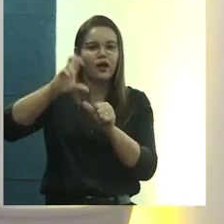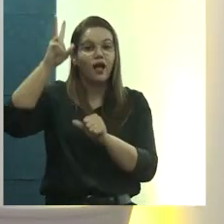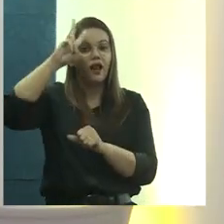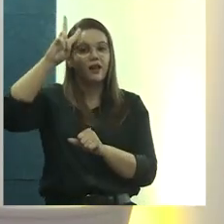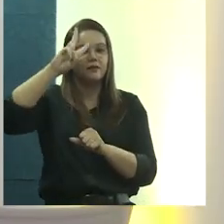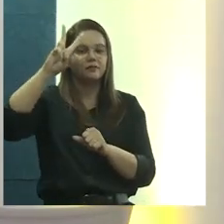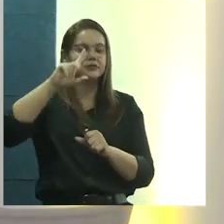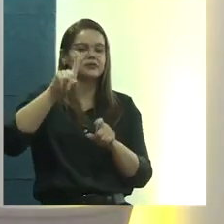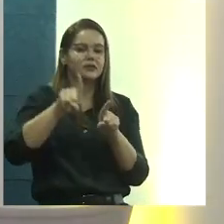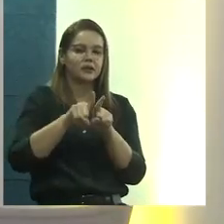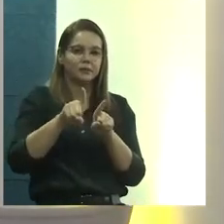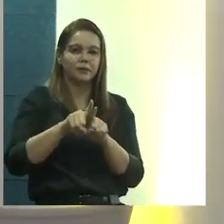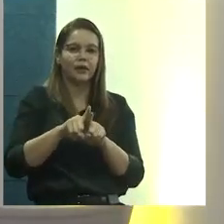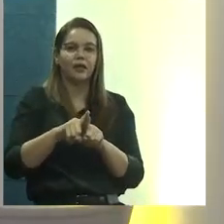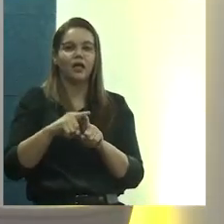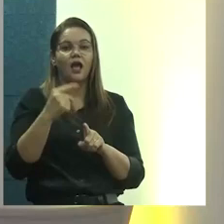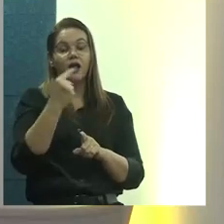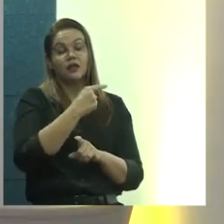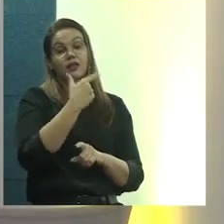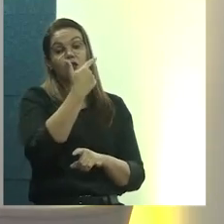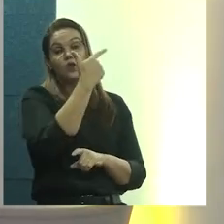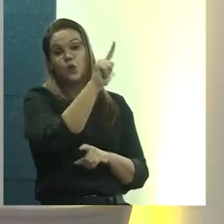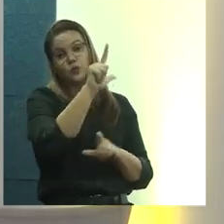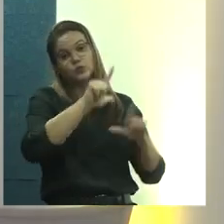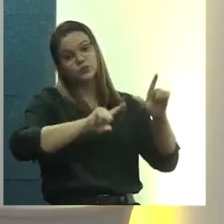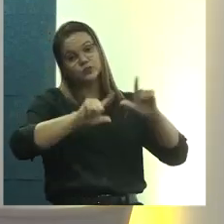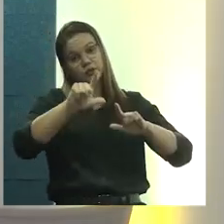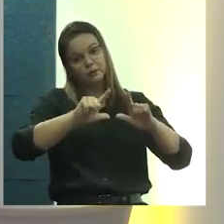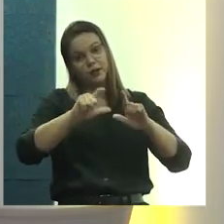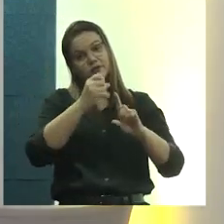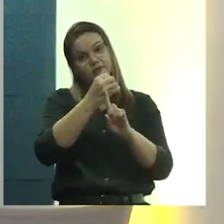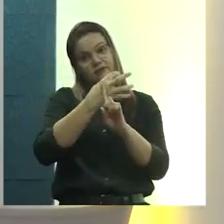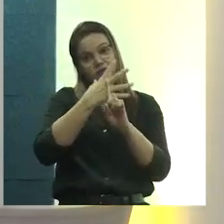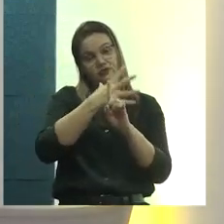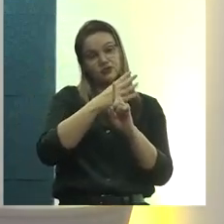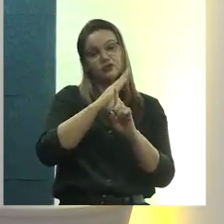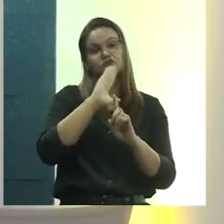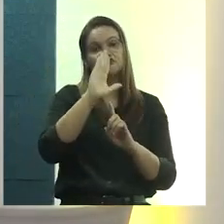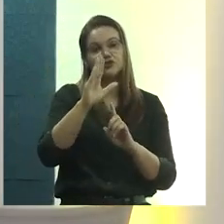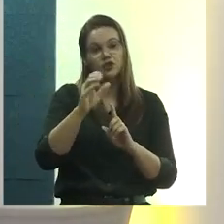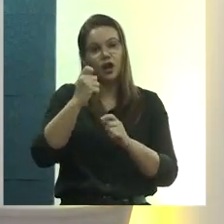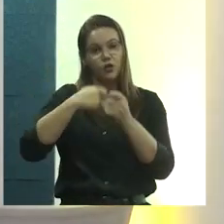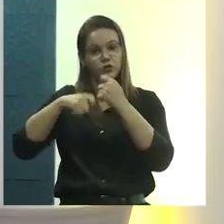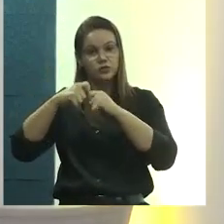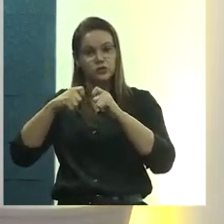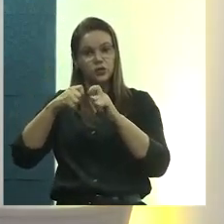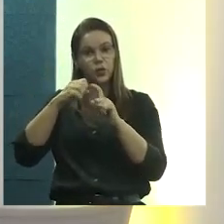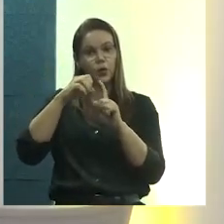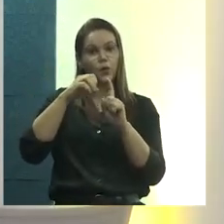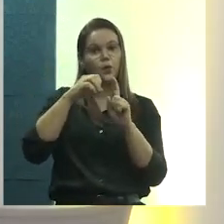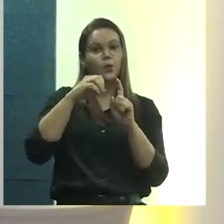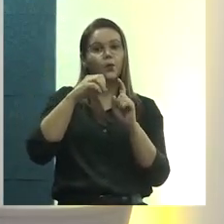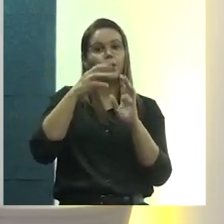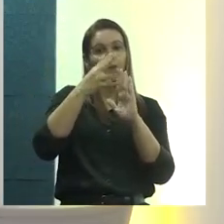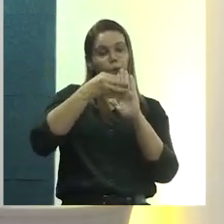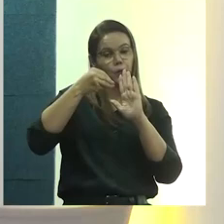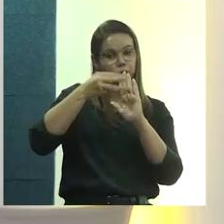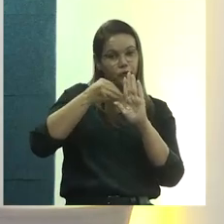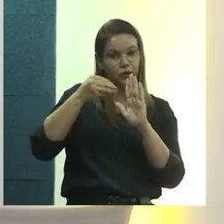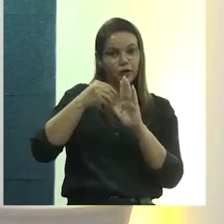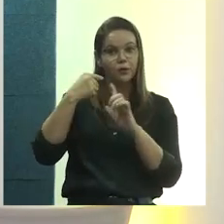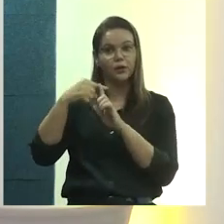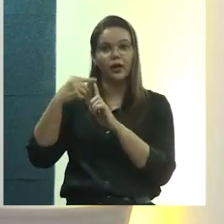trazem. Aqui a gente tem um outro trabalho de extensão que aí já está ligado com o escritório modelo, que aí é o campo de futebol da